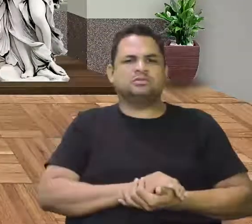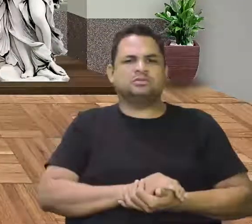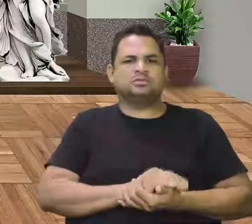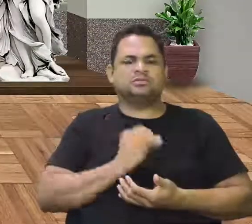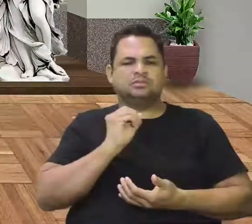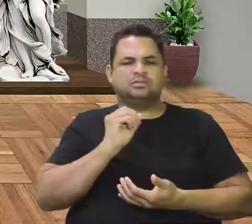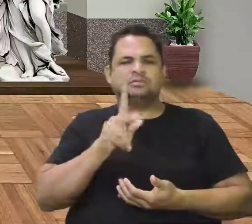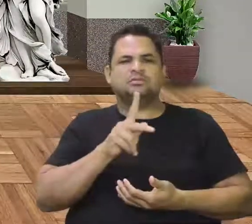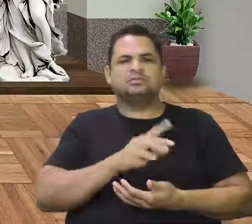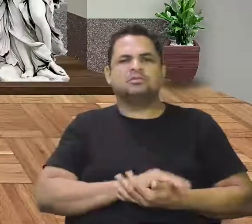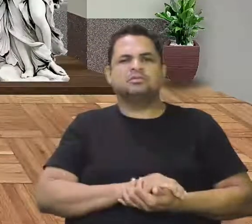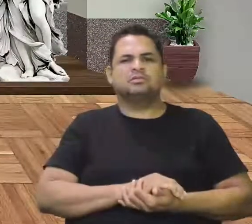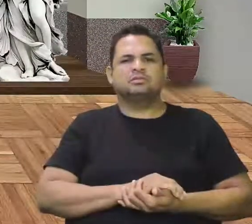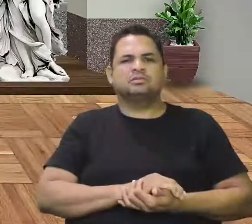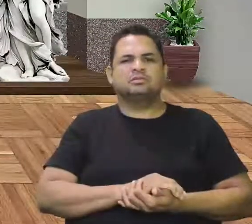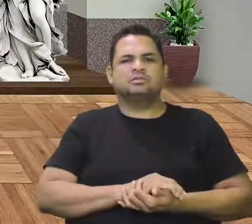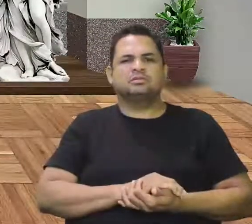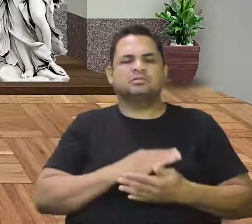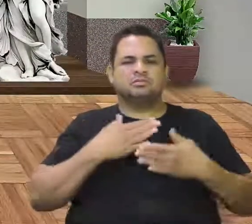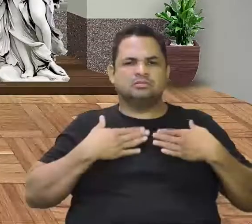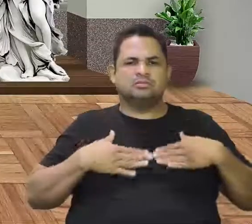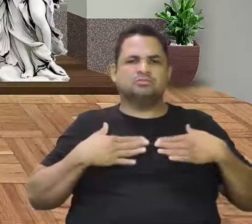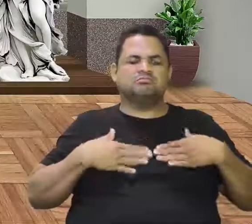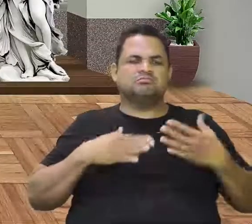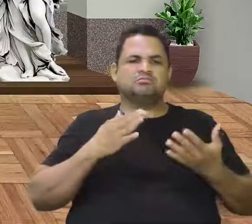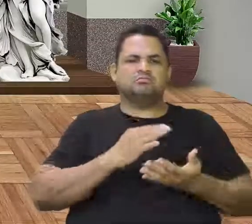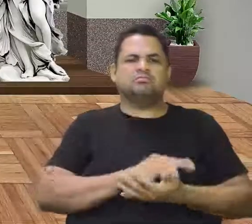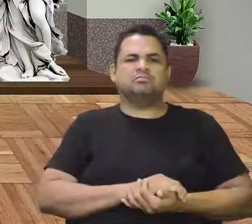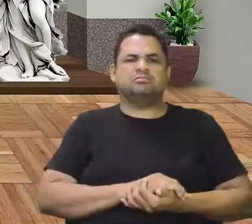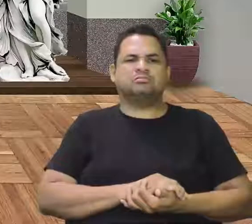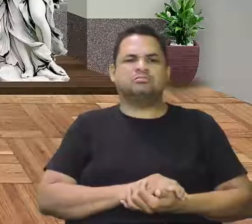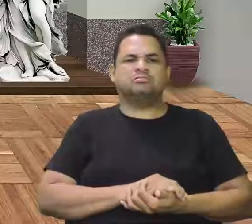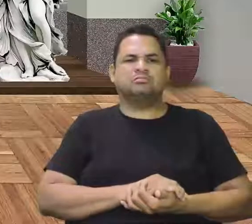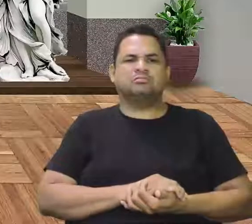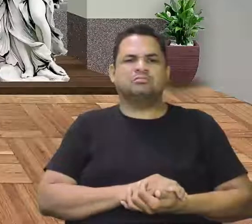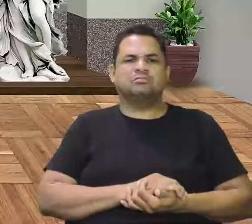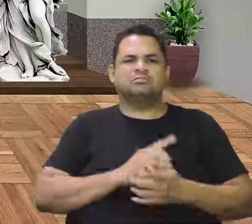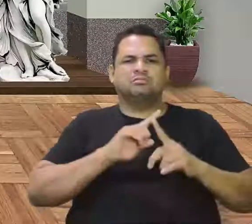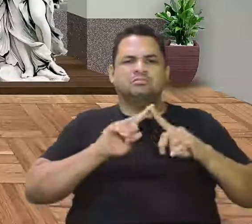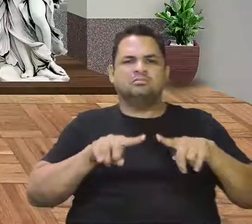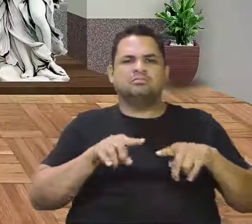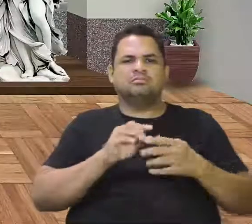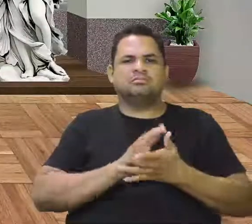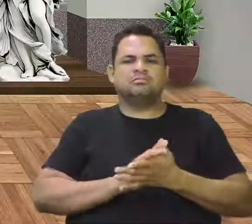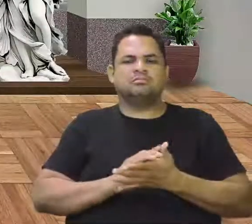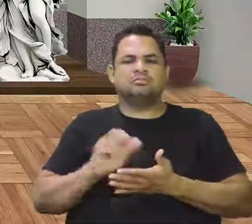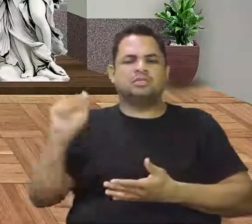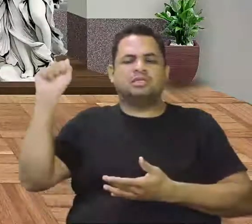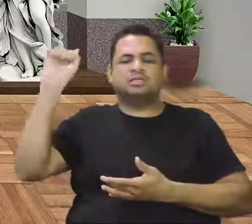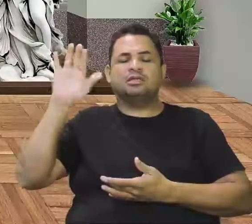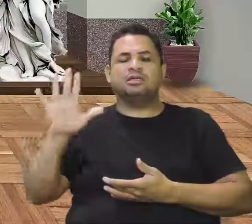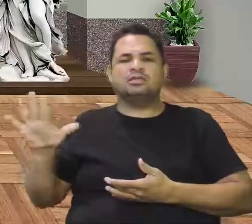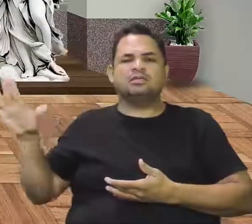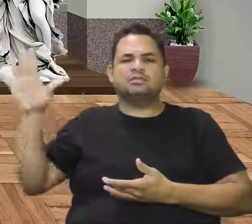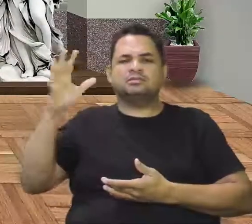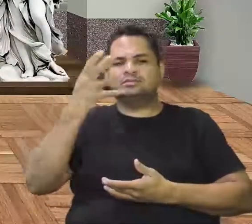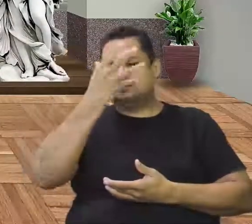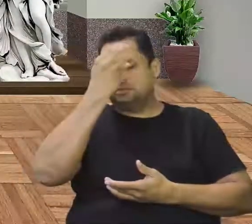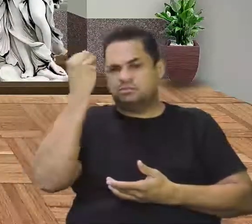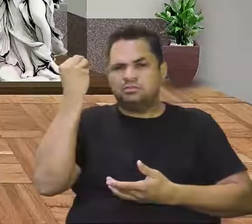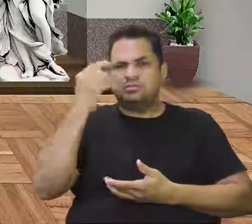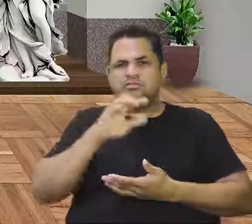Ok? Tranquilo. Ok. Mas, na Ásia, eles esqueceram de